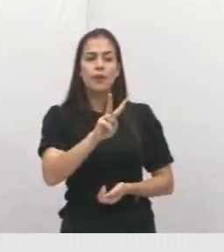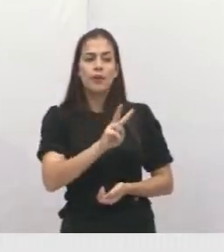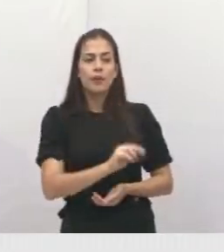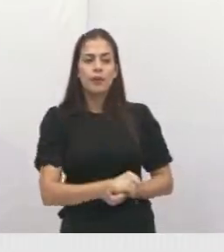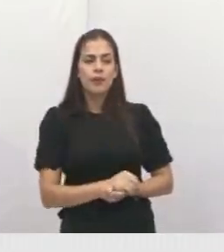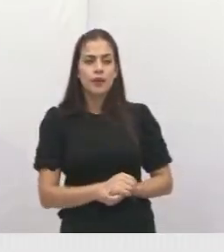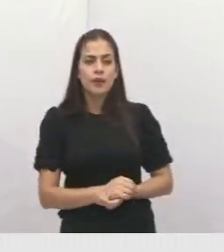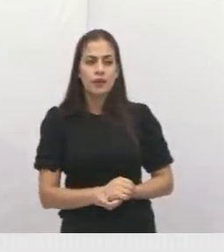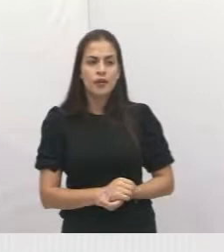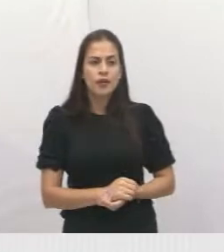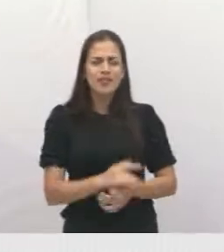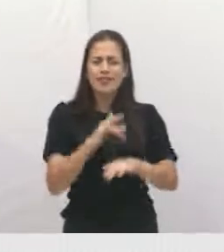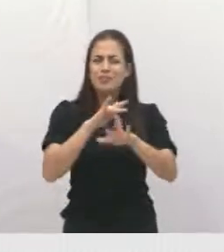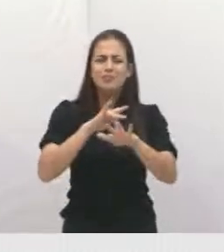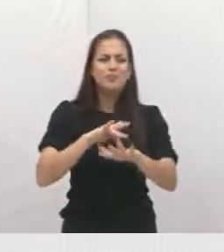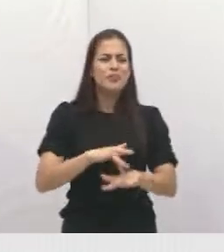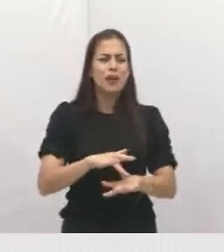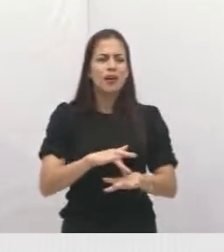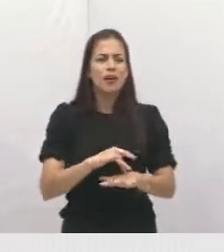Olha que absurdo.